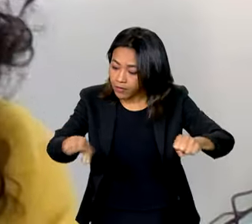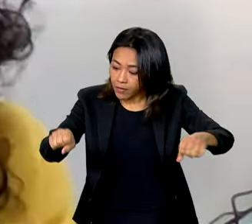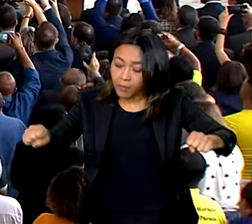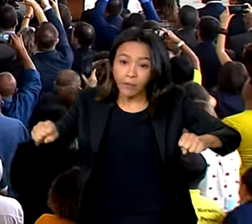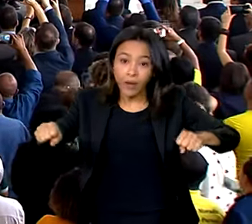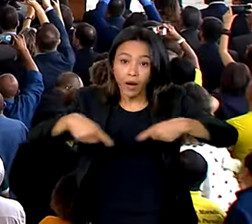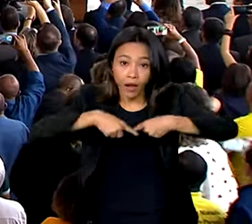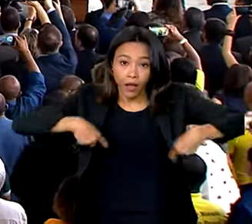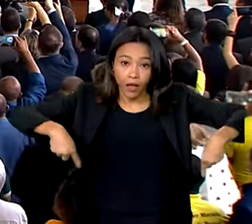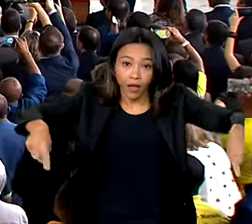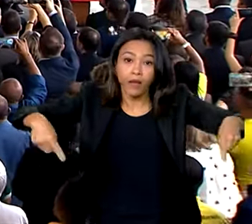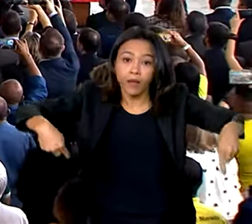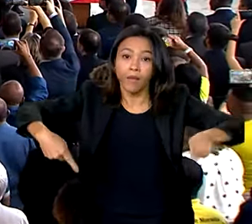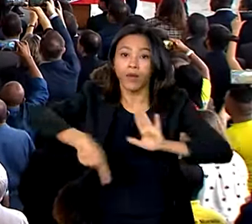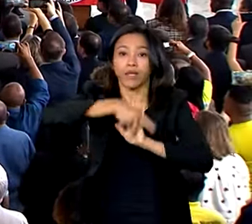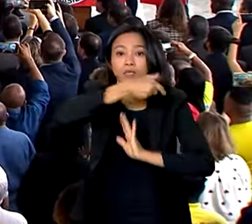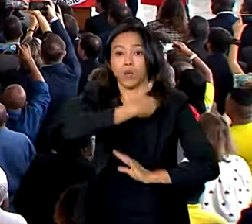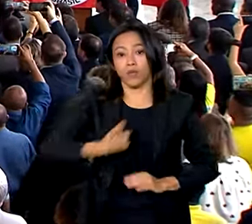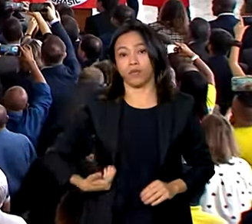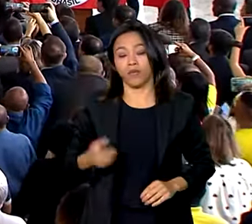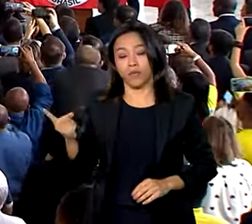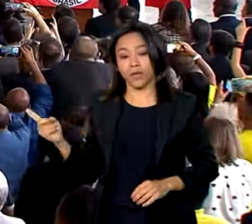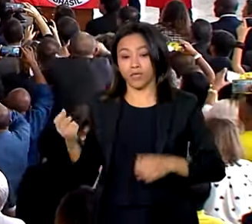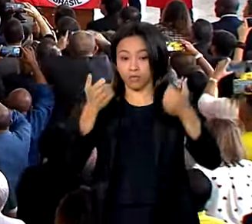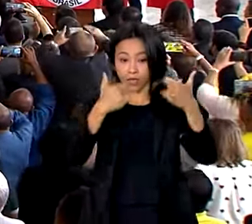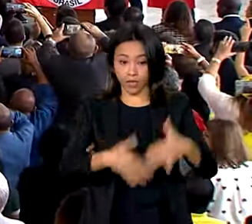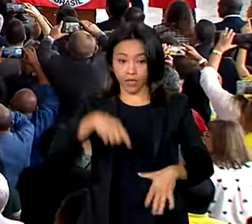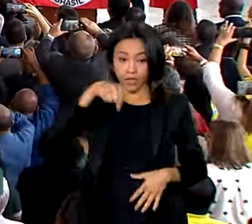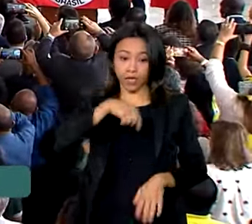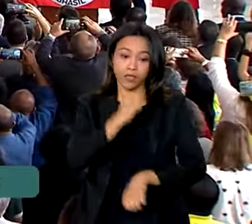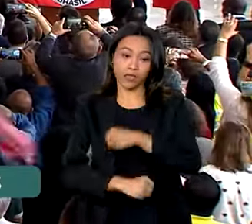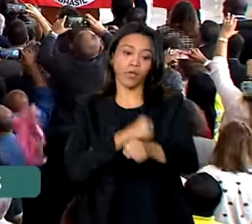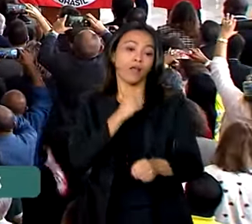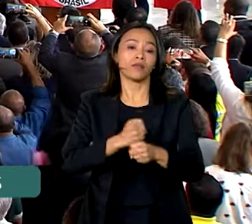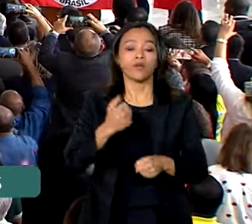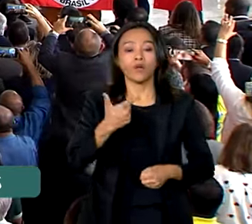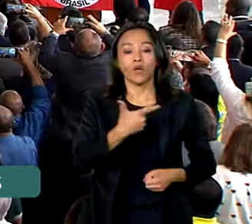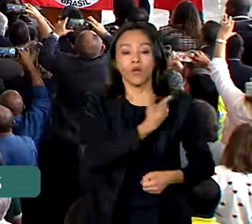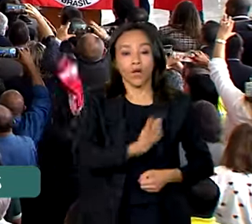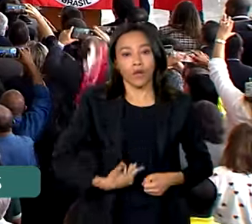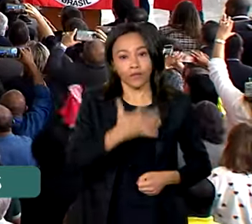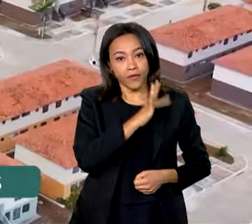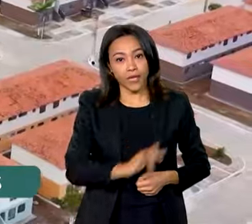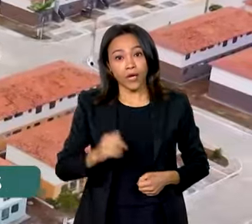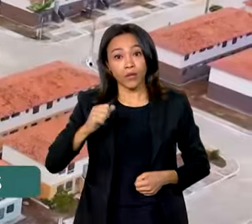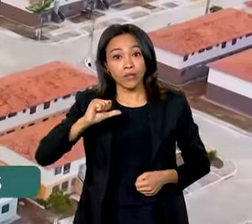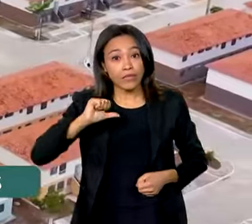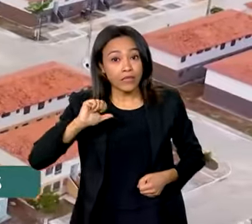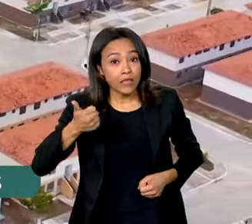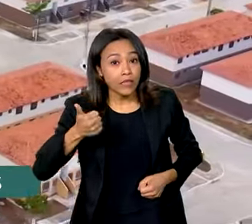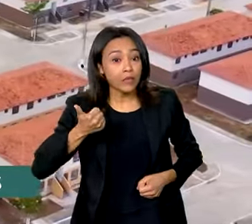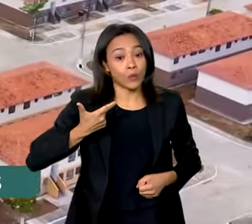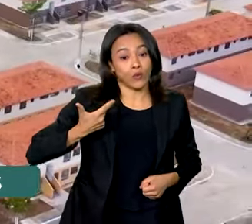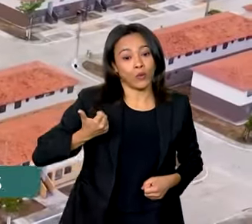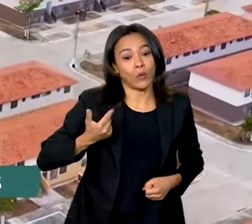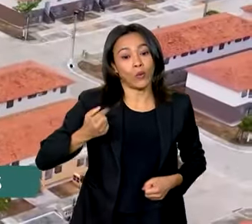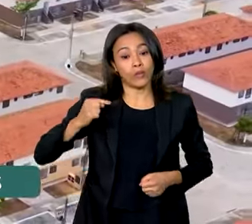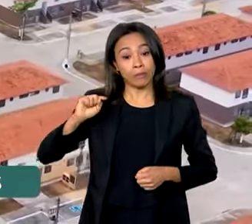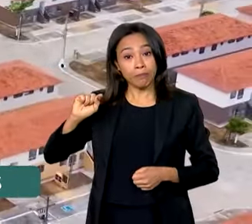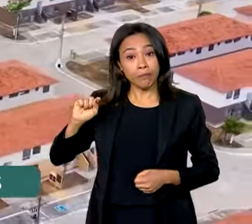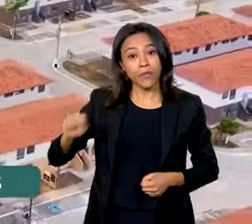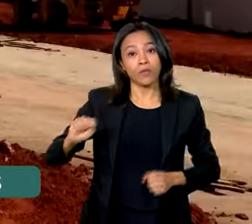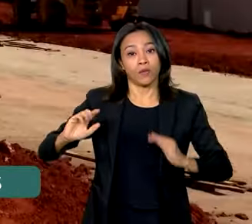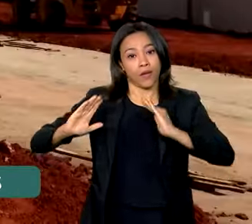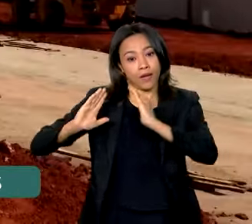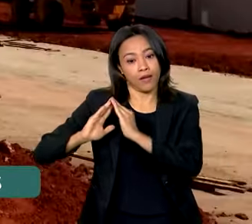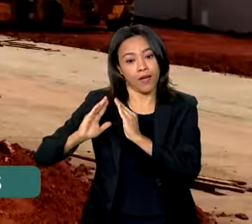Em abril deste ano, o governo federal anunciou ainda 112 mil casas do programa Minha Casa Minha Vida,